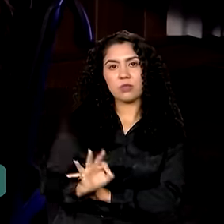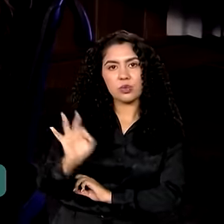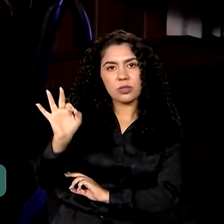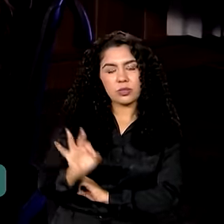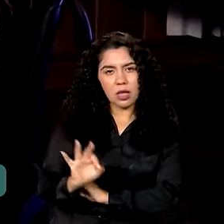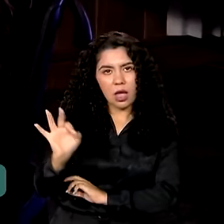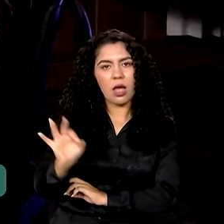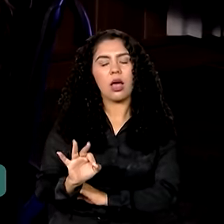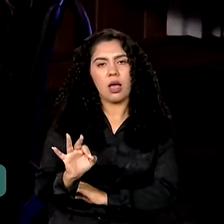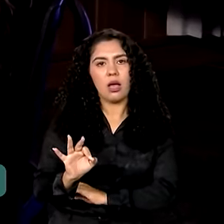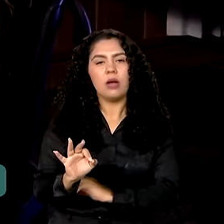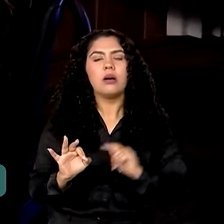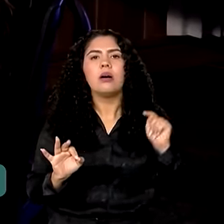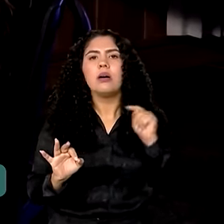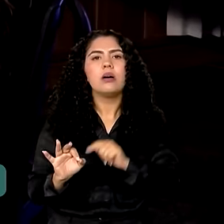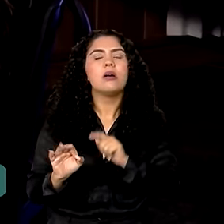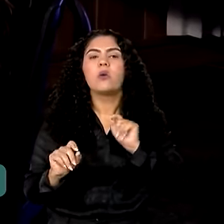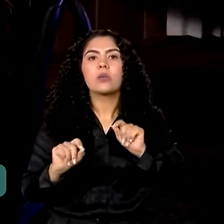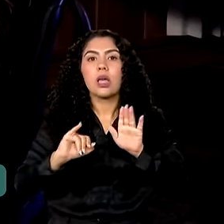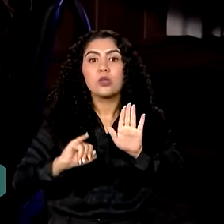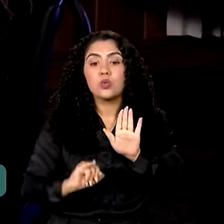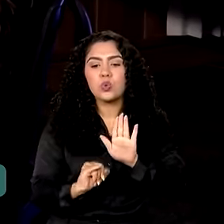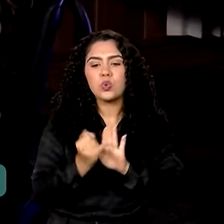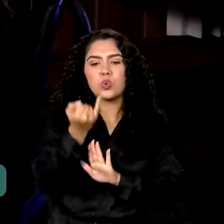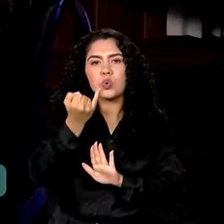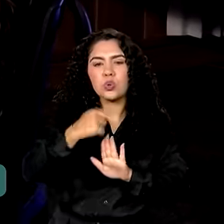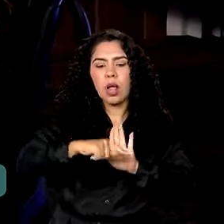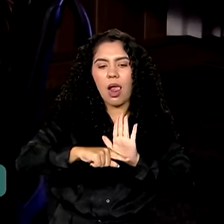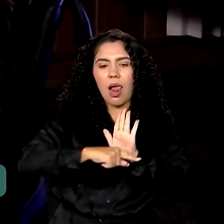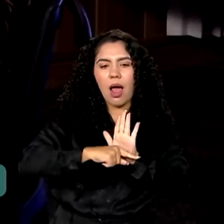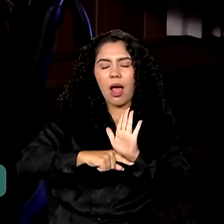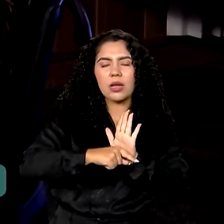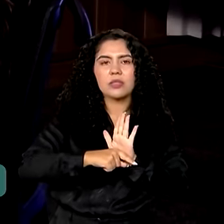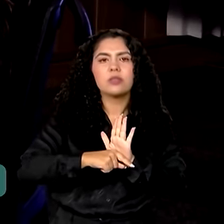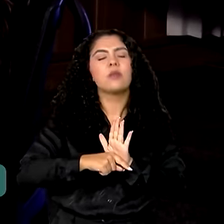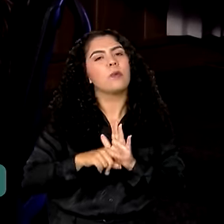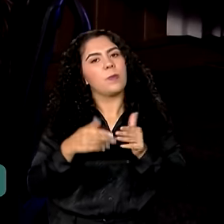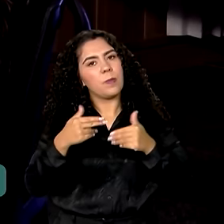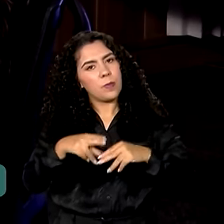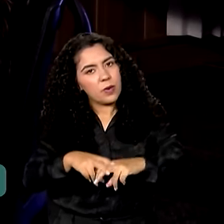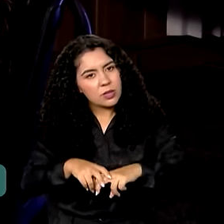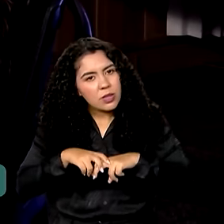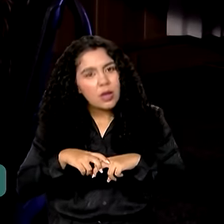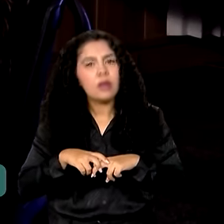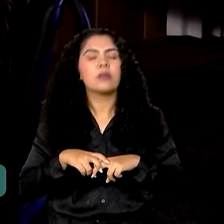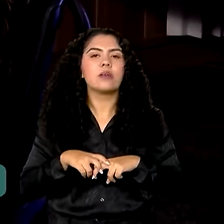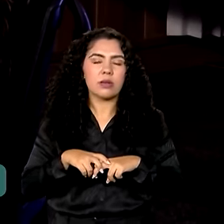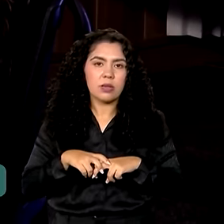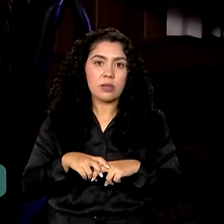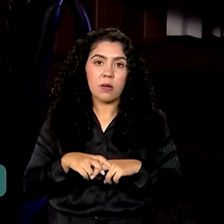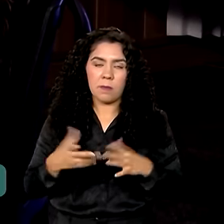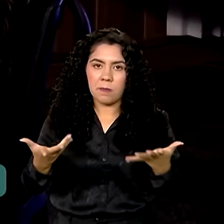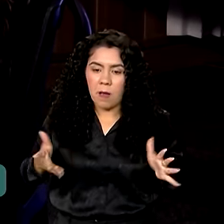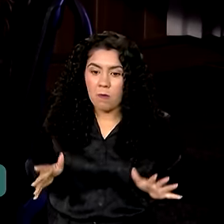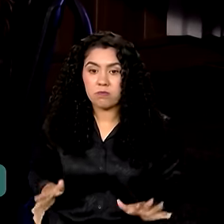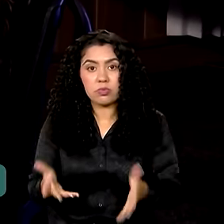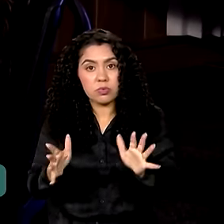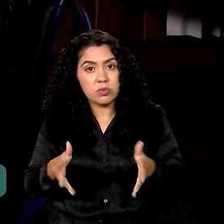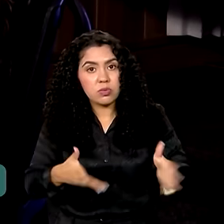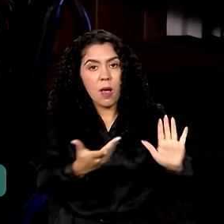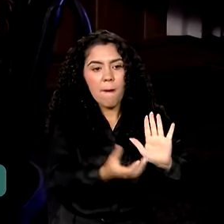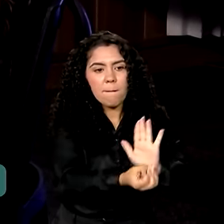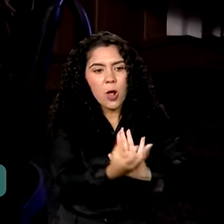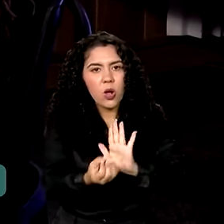chamado no sistema financeiro de uns juros negativos. Portanto, para estimular a produção de